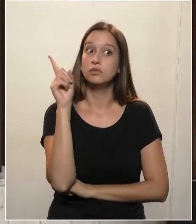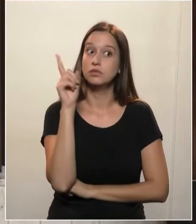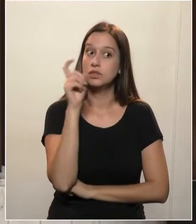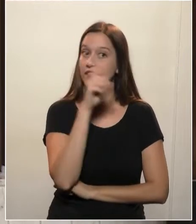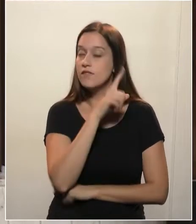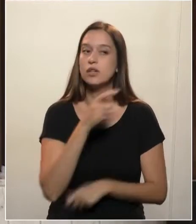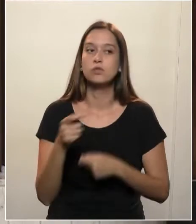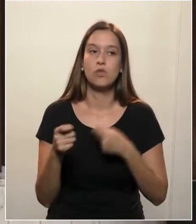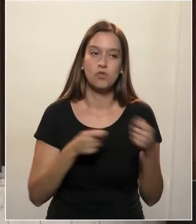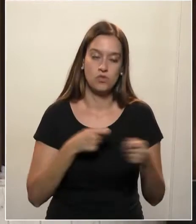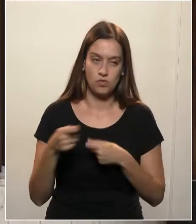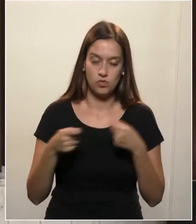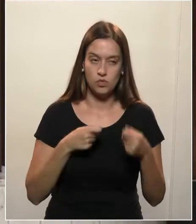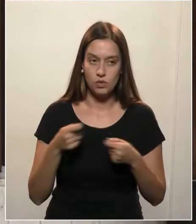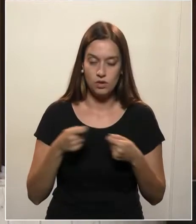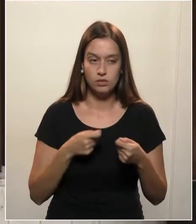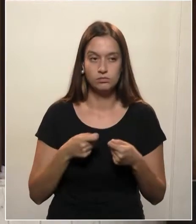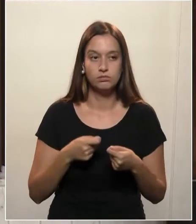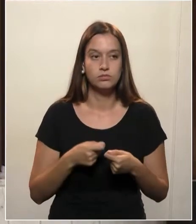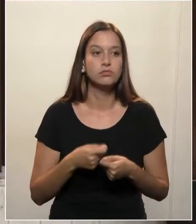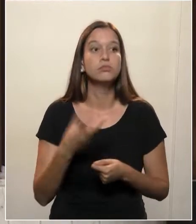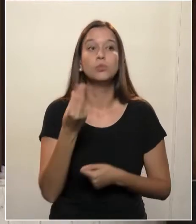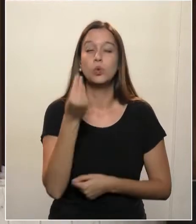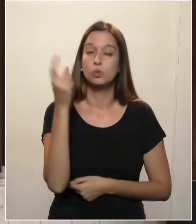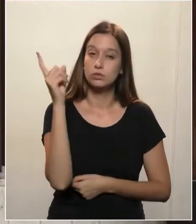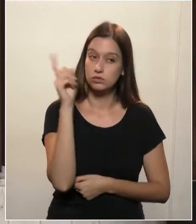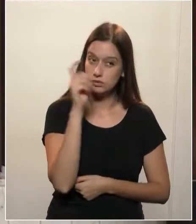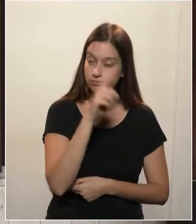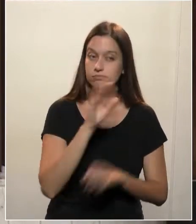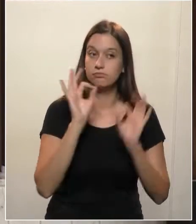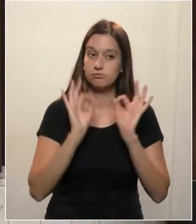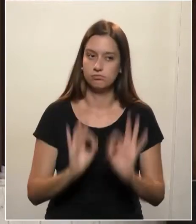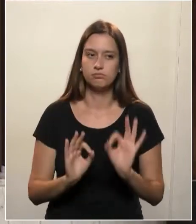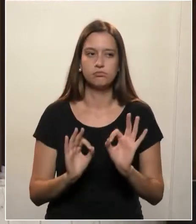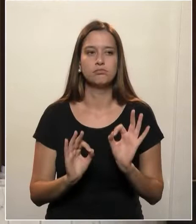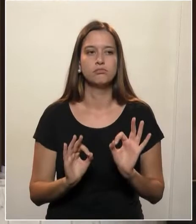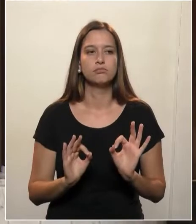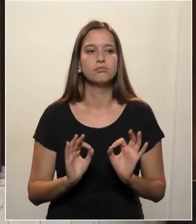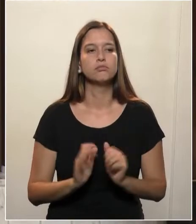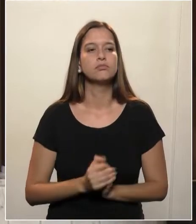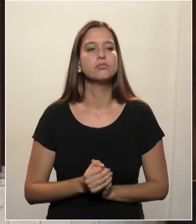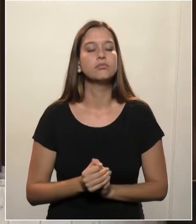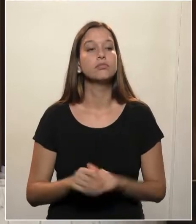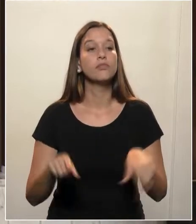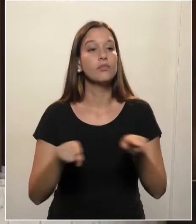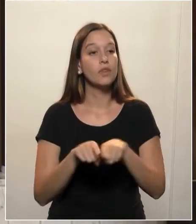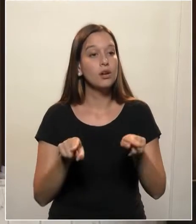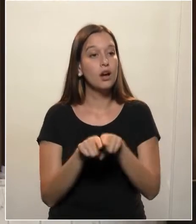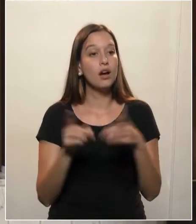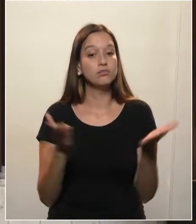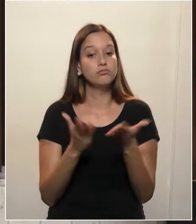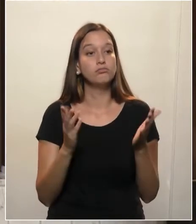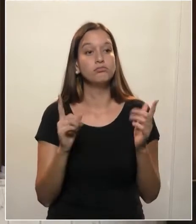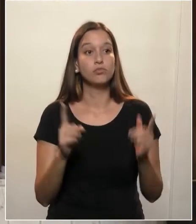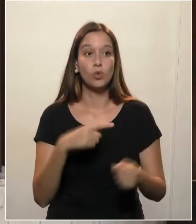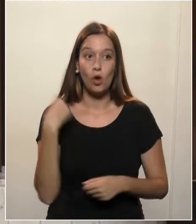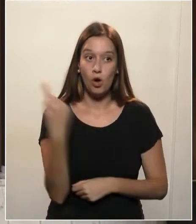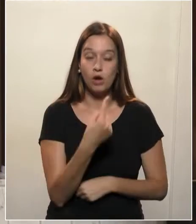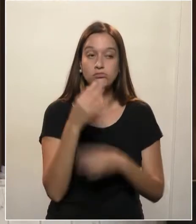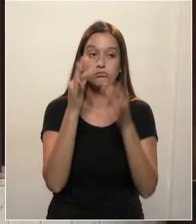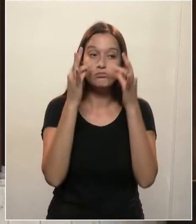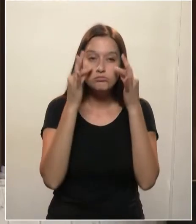muito difícil. E ainda mais nessa questão que nós estamos vendo da epidemia do coronavírus.